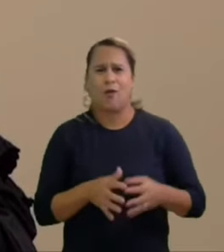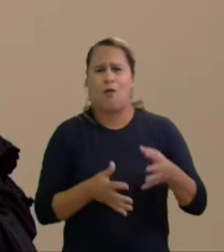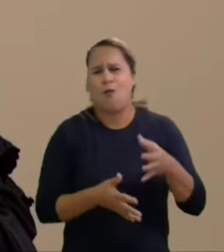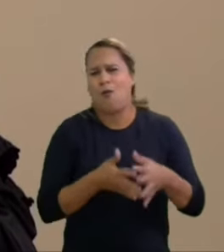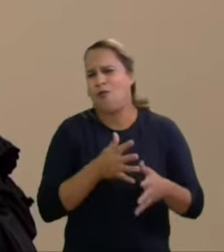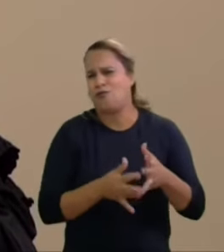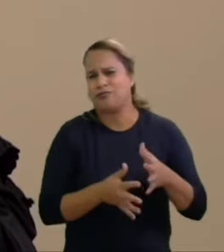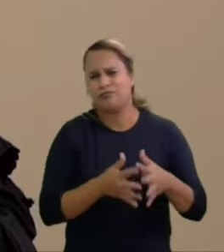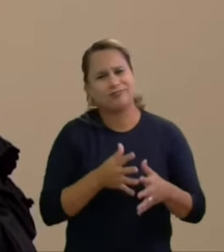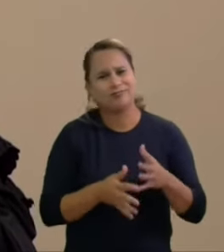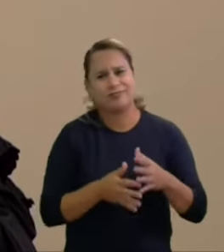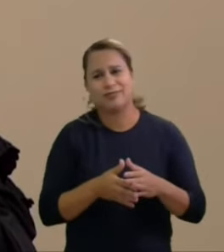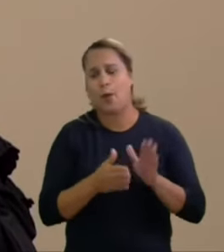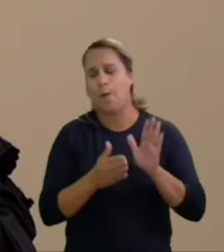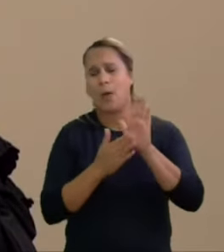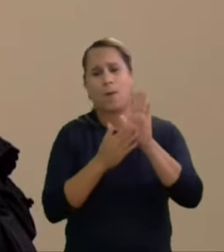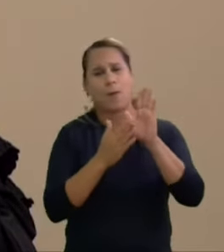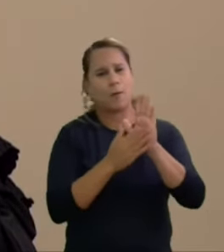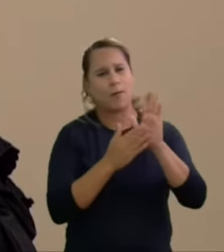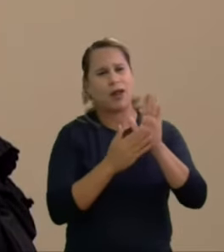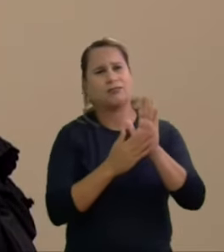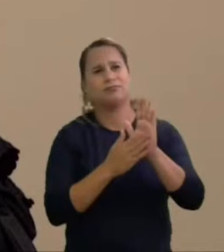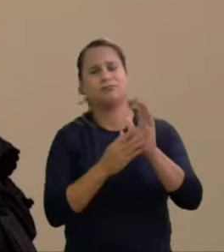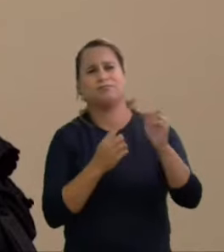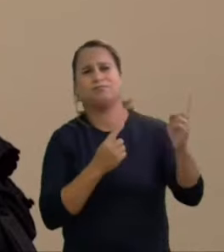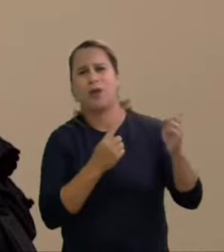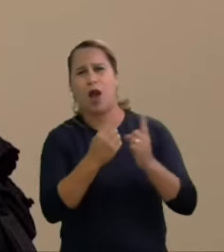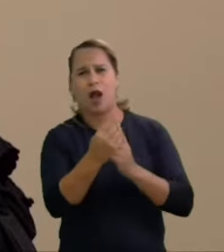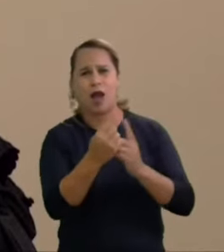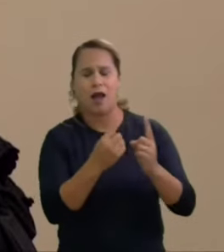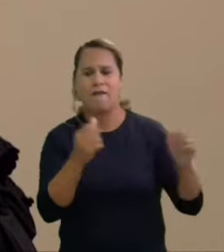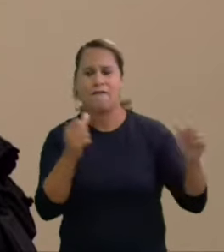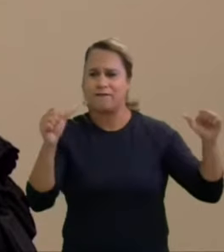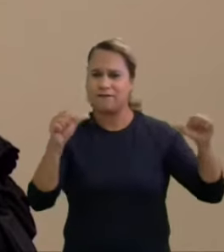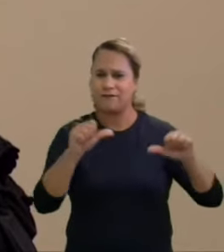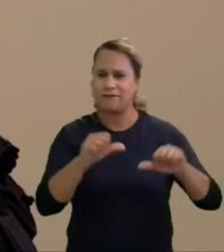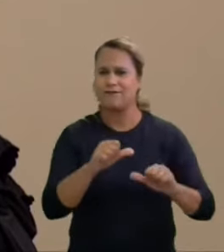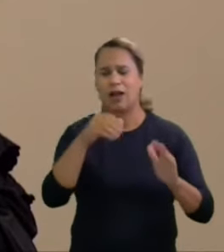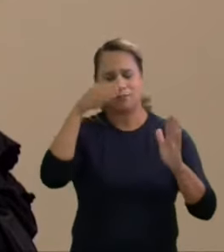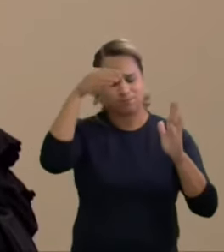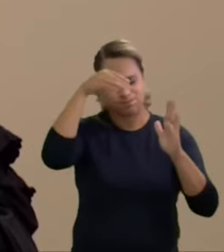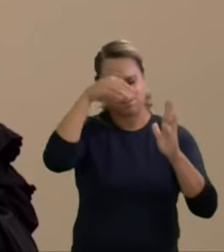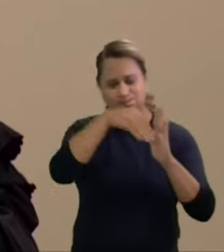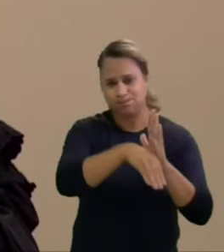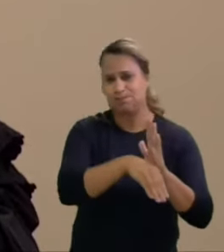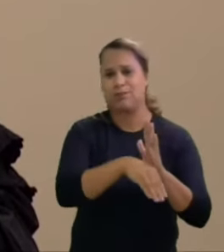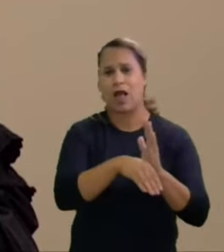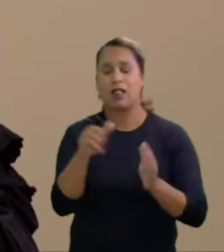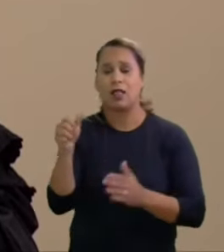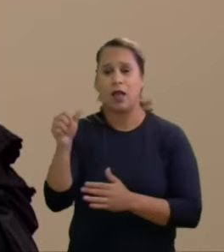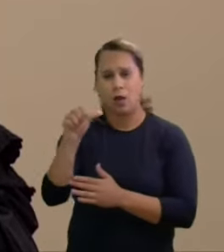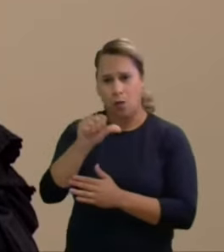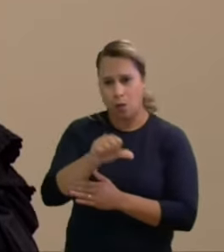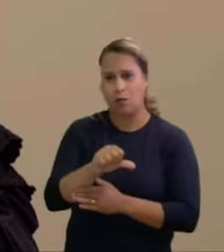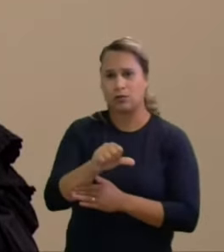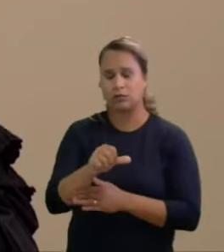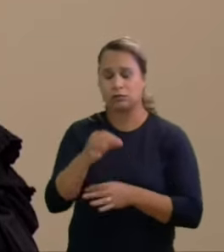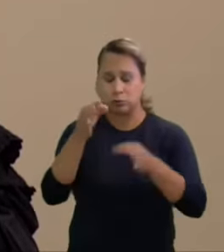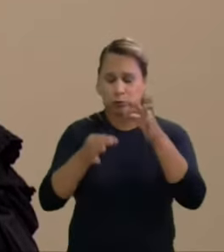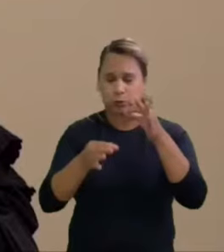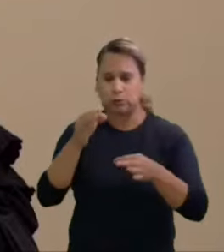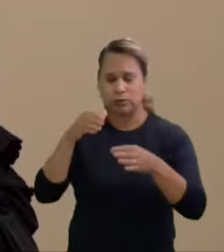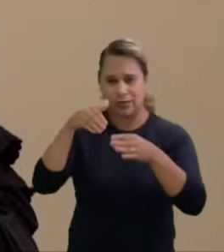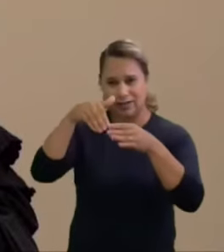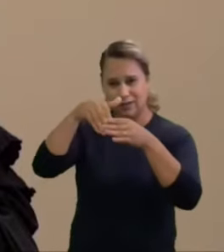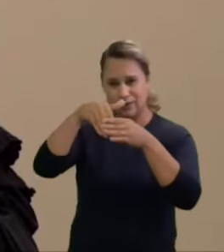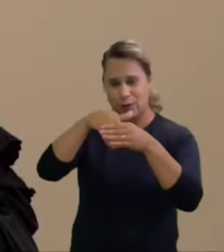vindas e vindas ouve o fracasso na troca de domicílio ouve derrotas perante a justiça eleitoral e ainda ele passou